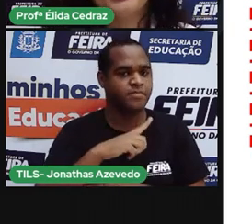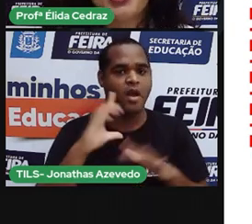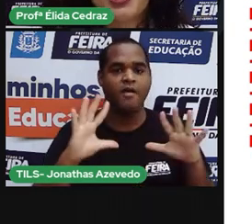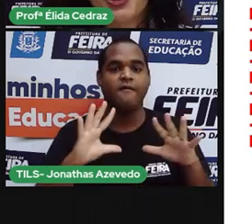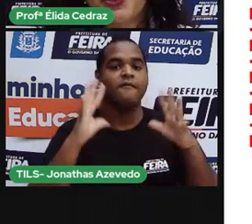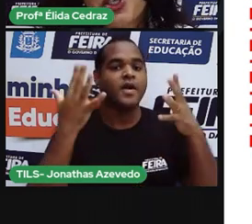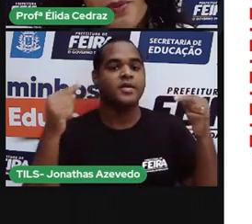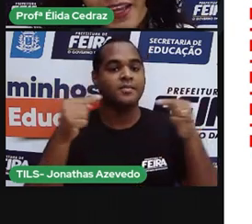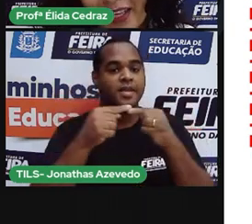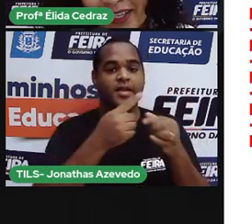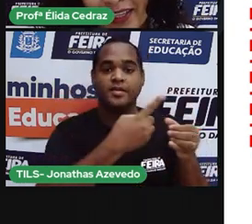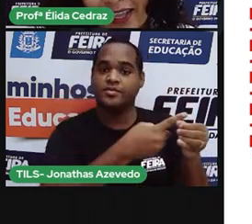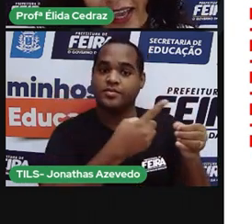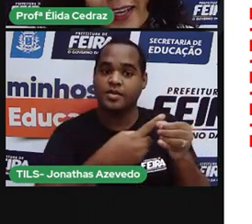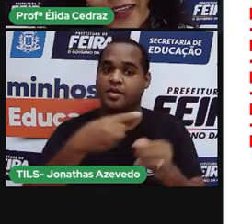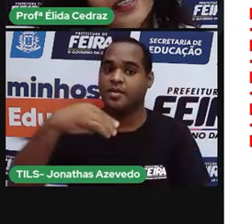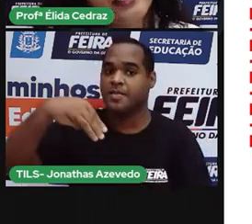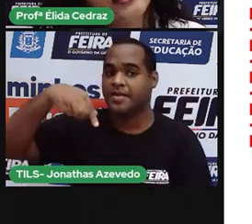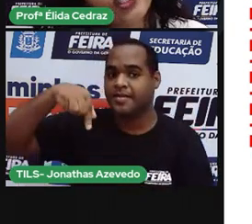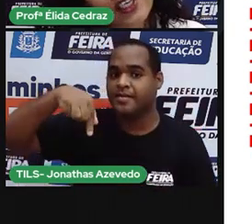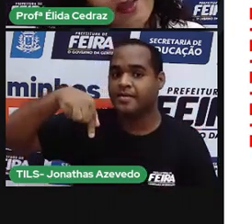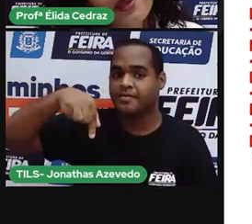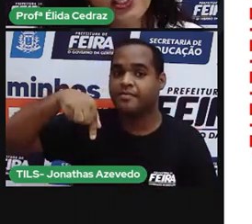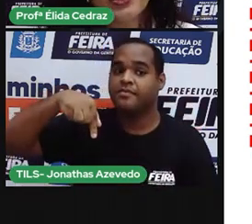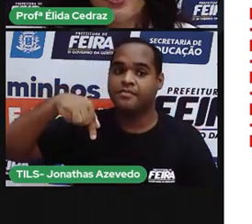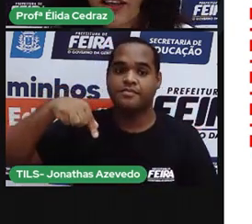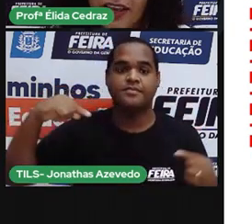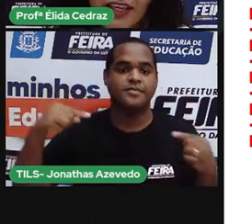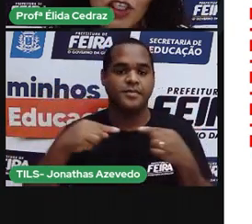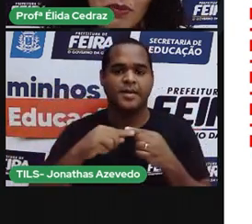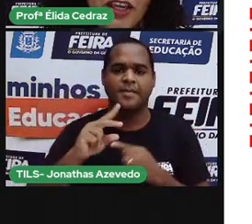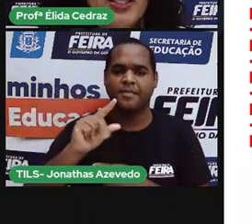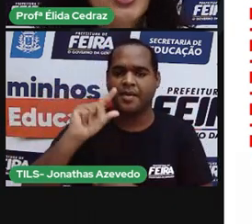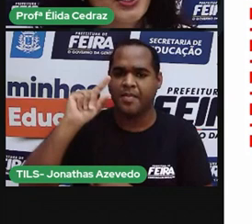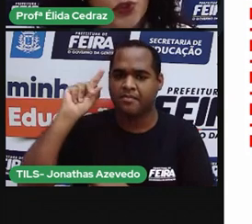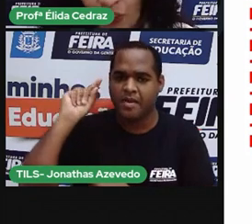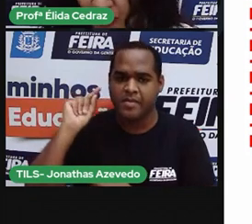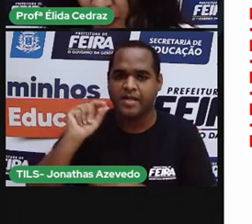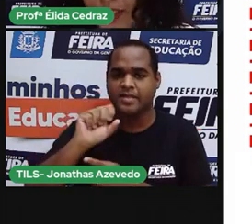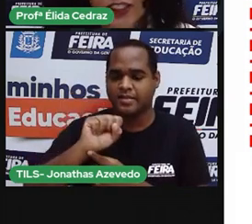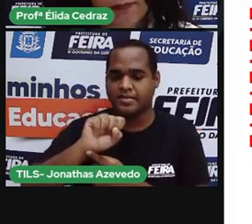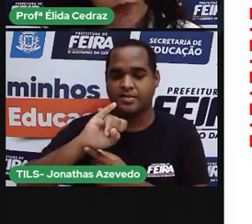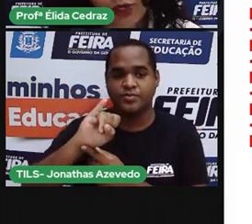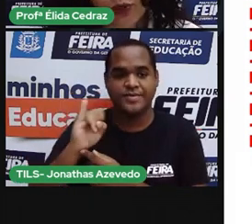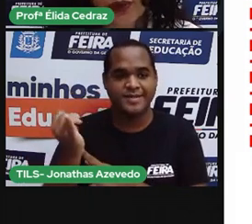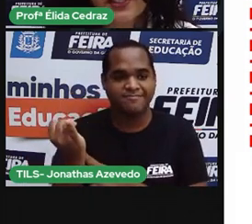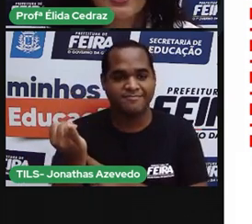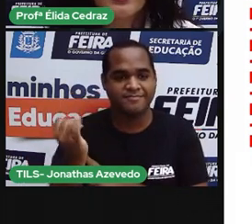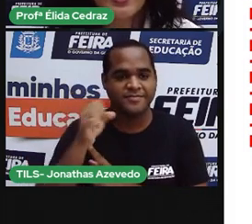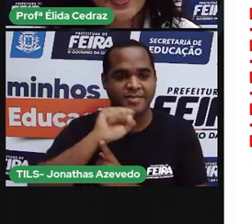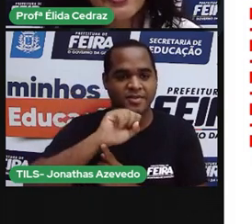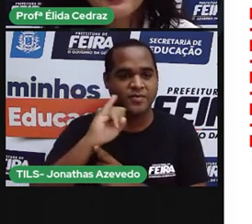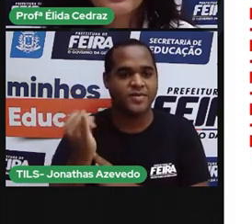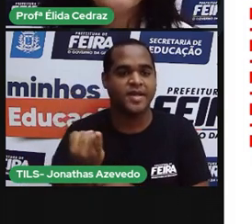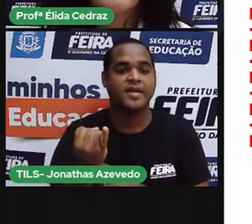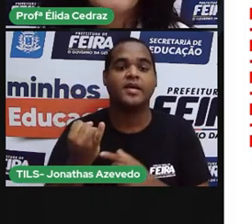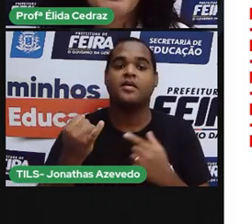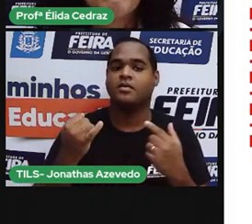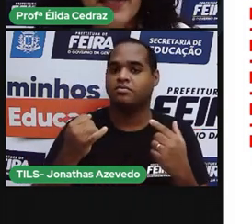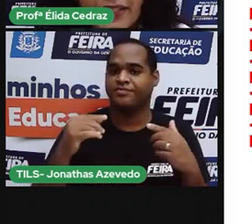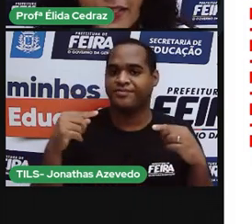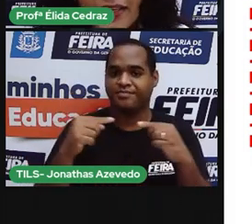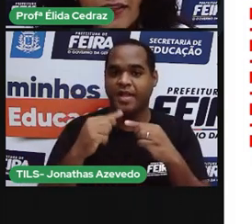no Distrito de Maria Quitéria, que, antigamente, era chamada de São José da Zeta Torulão. Essa